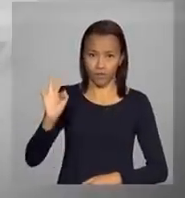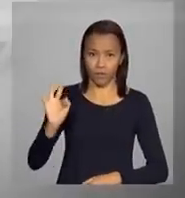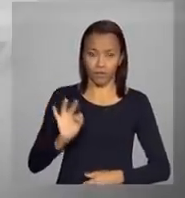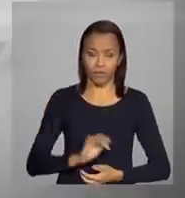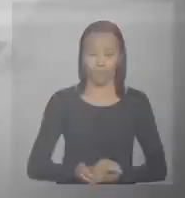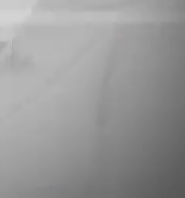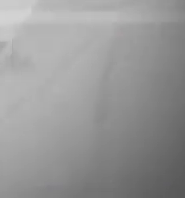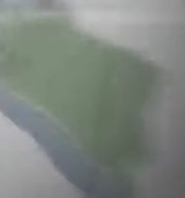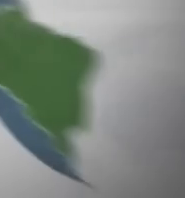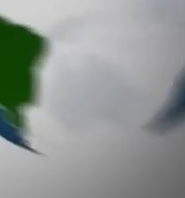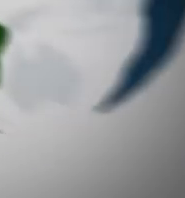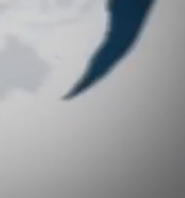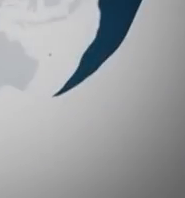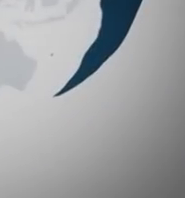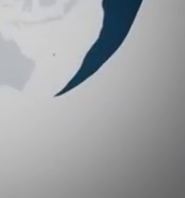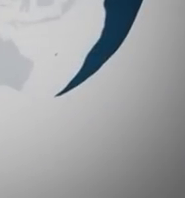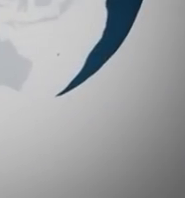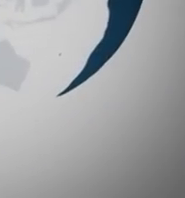Federal. E